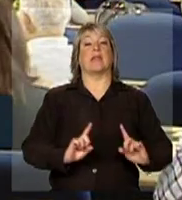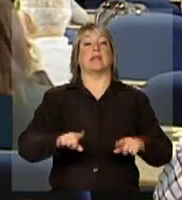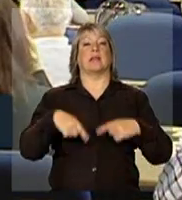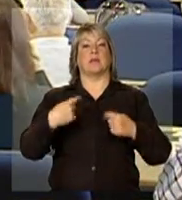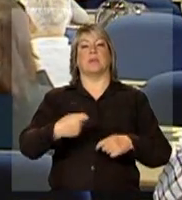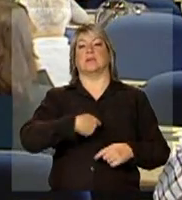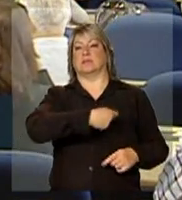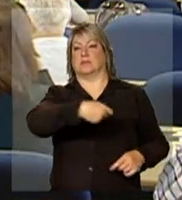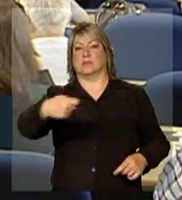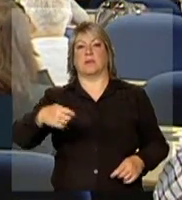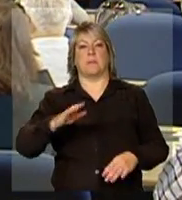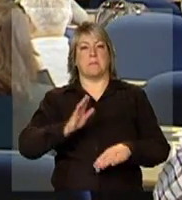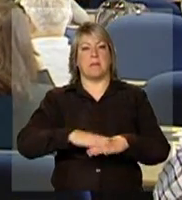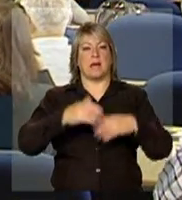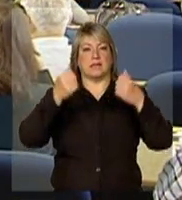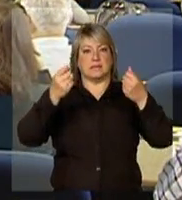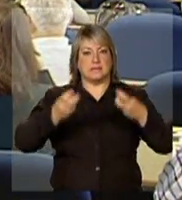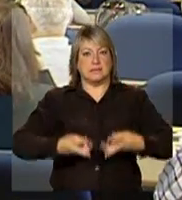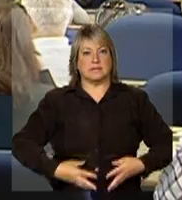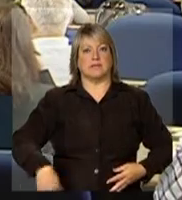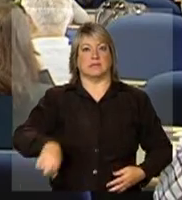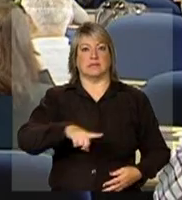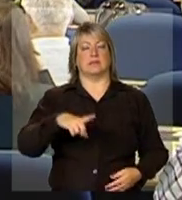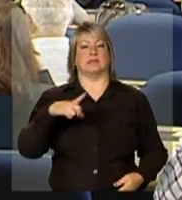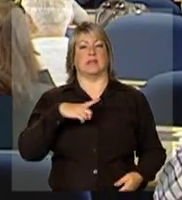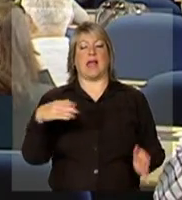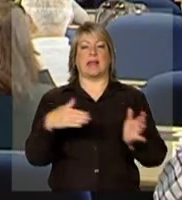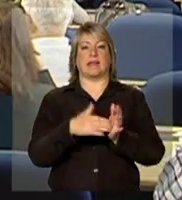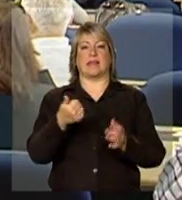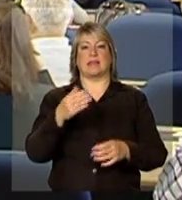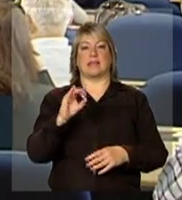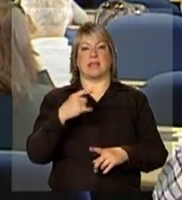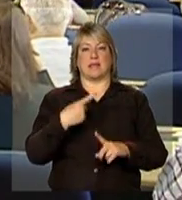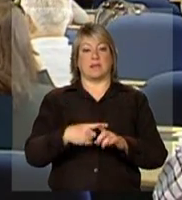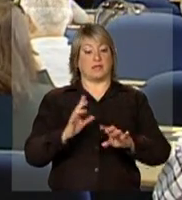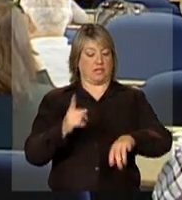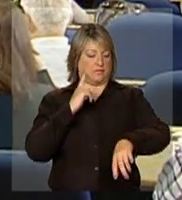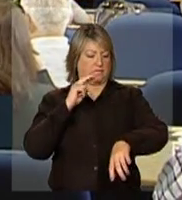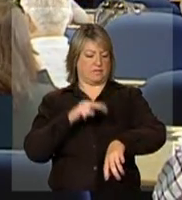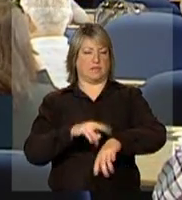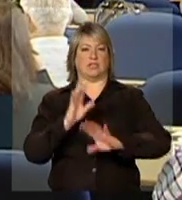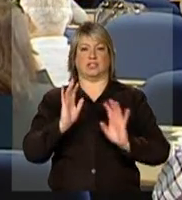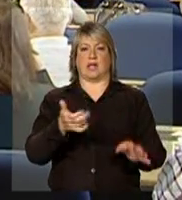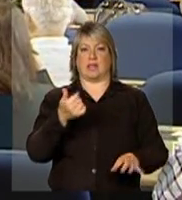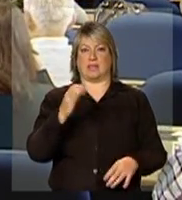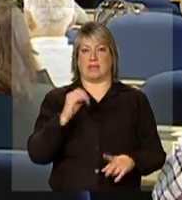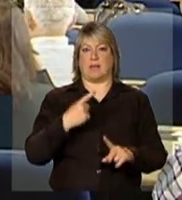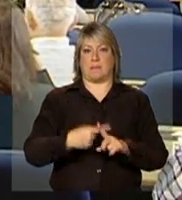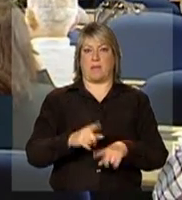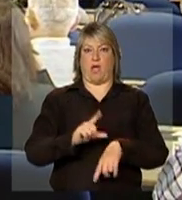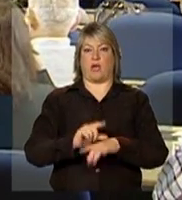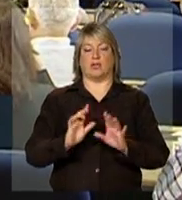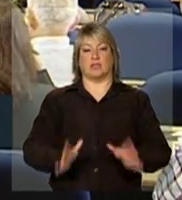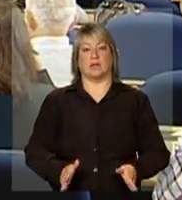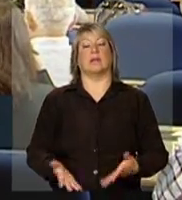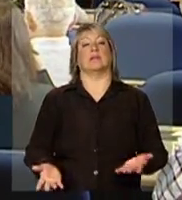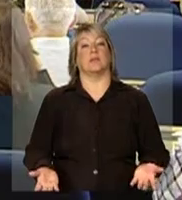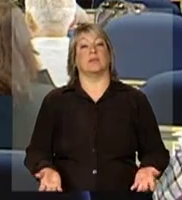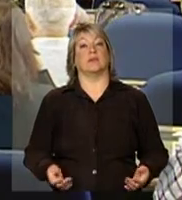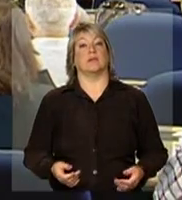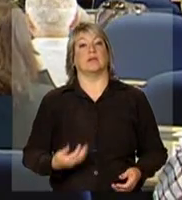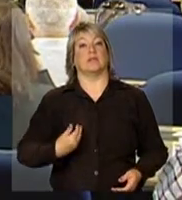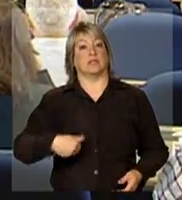detalhes o material está sob embarga até as 10h30, já são 10h30, não? E, bem,